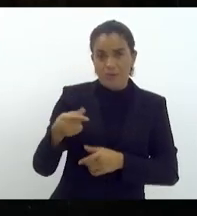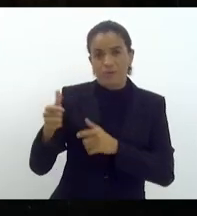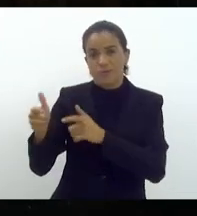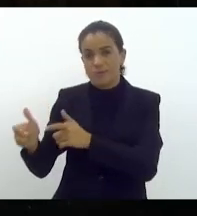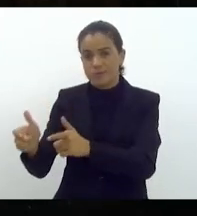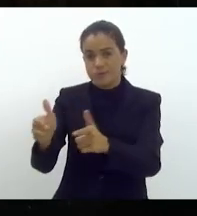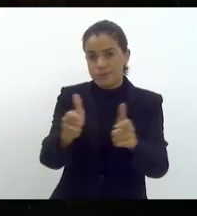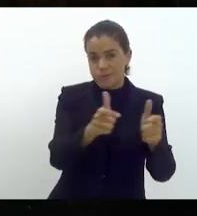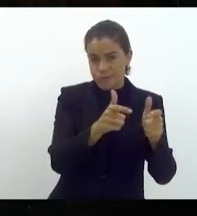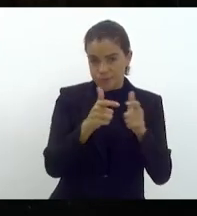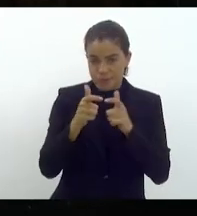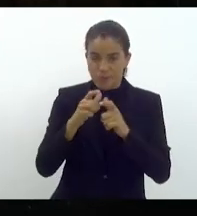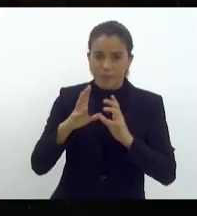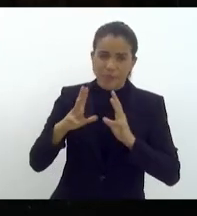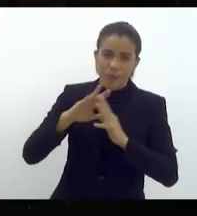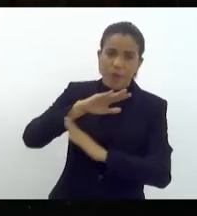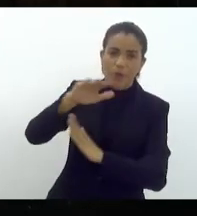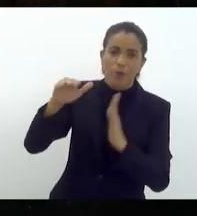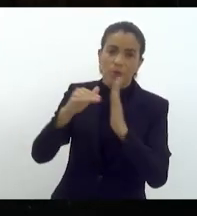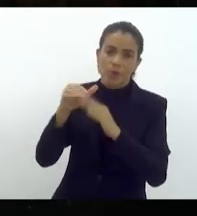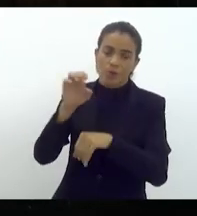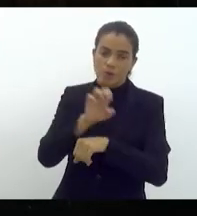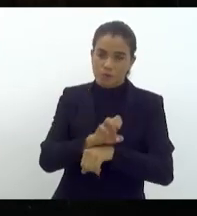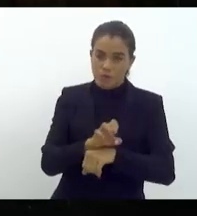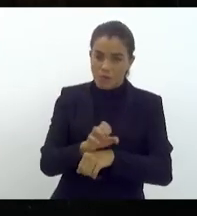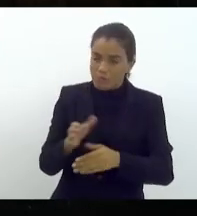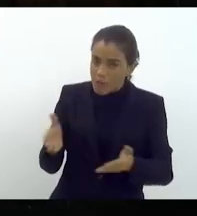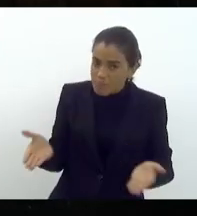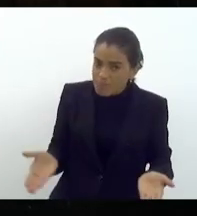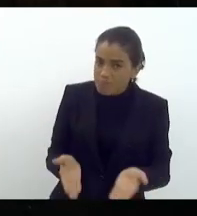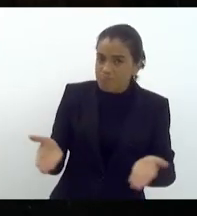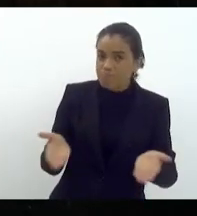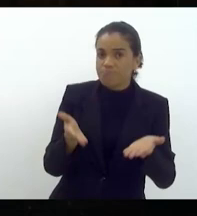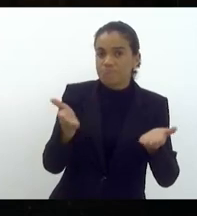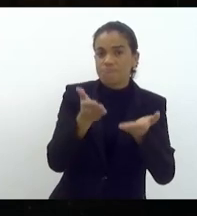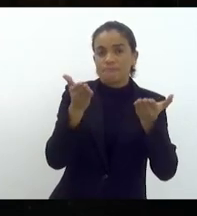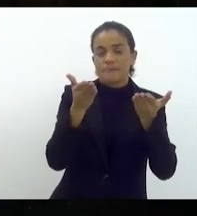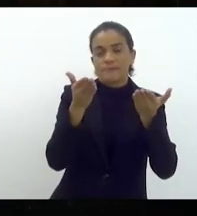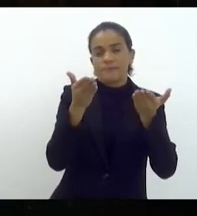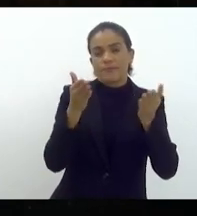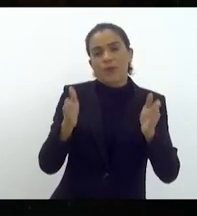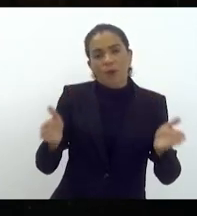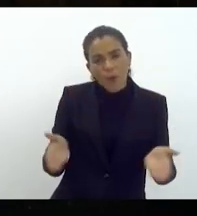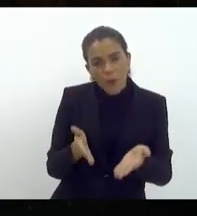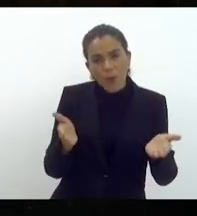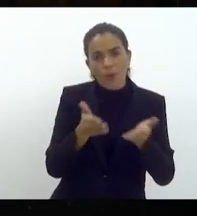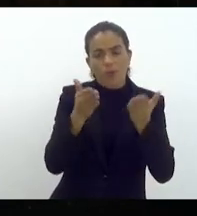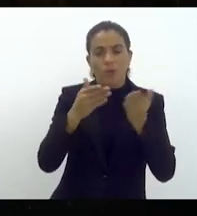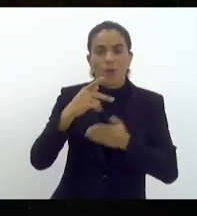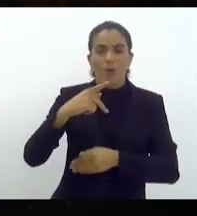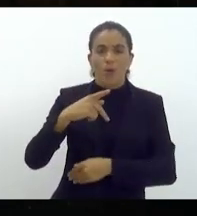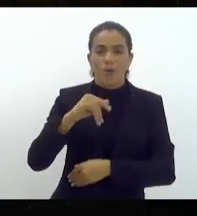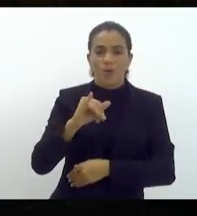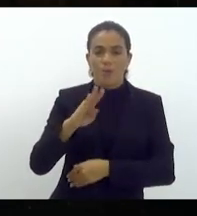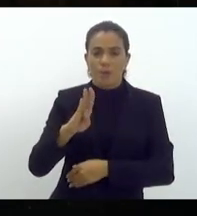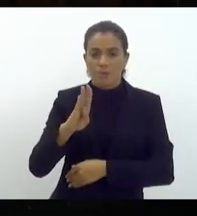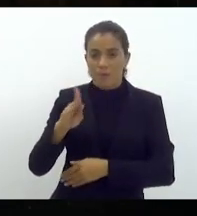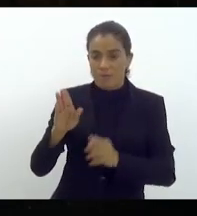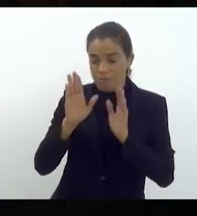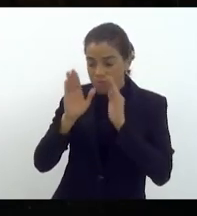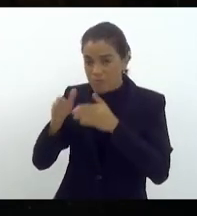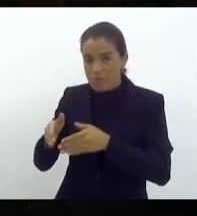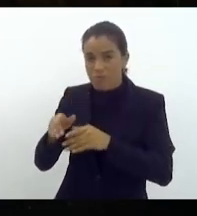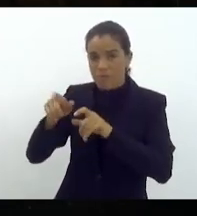em todo o estado, que contribui para o PIB agropecuário.